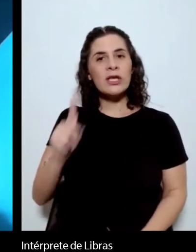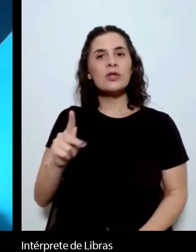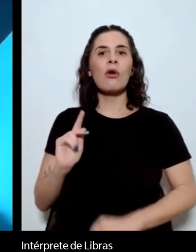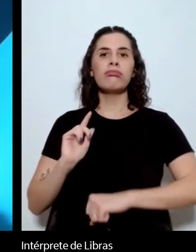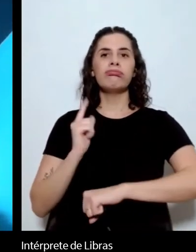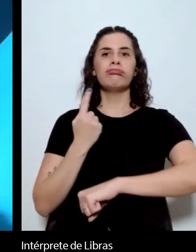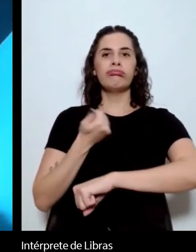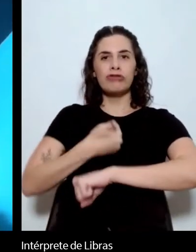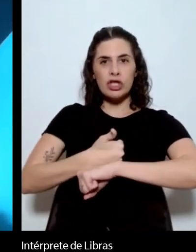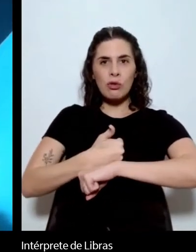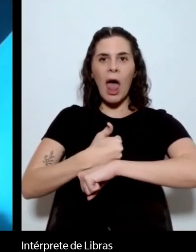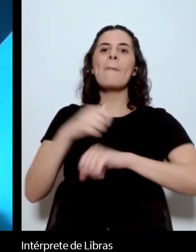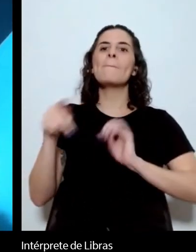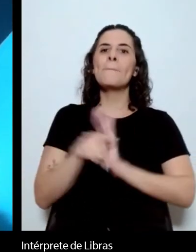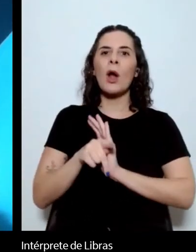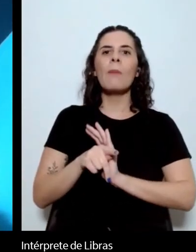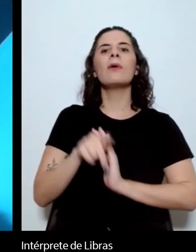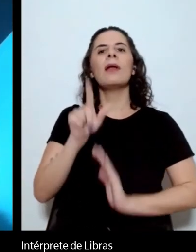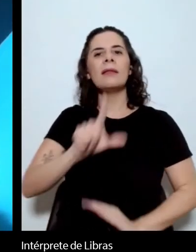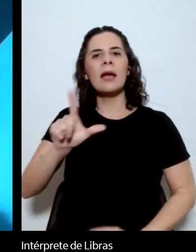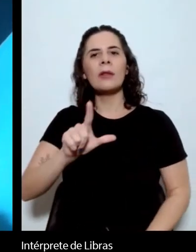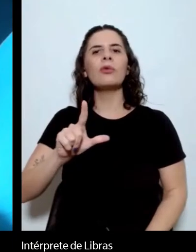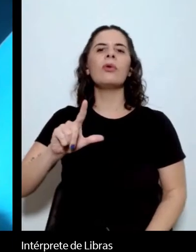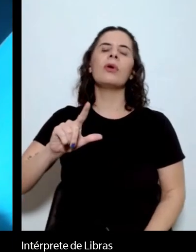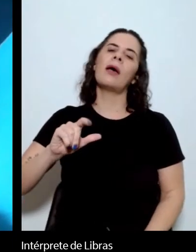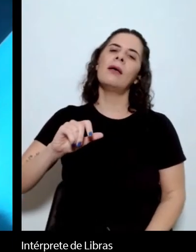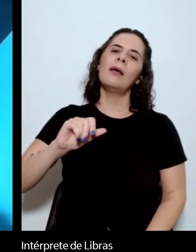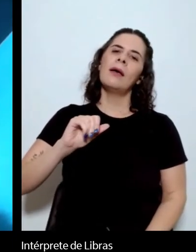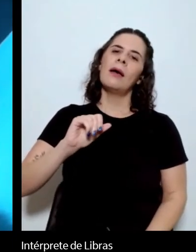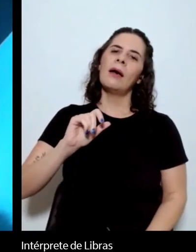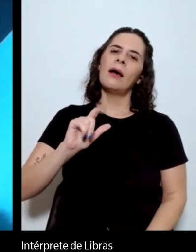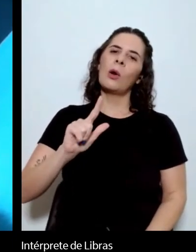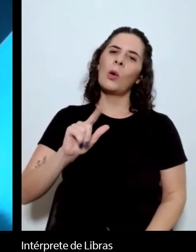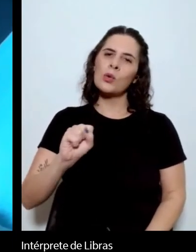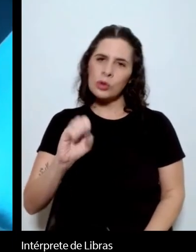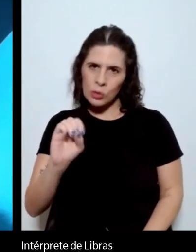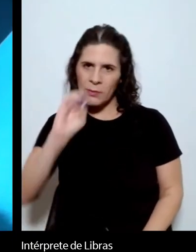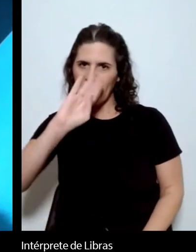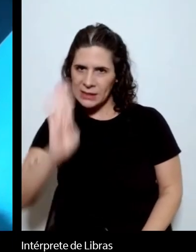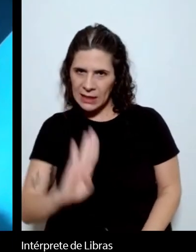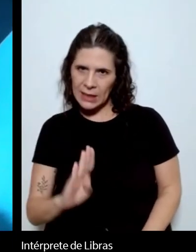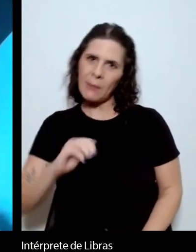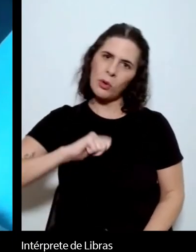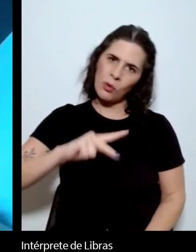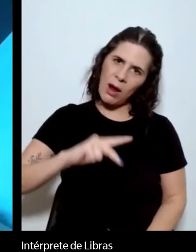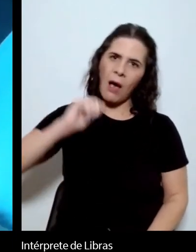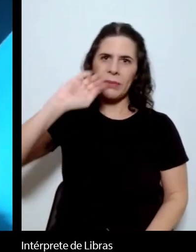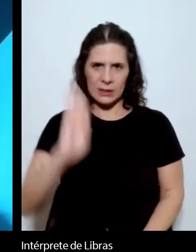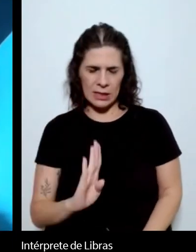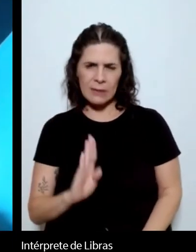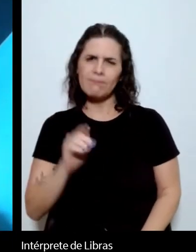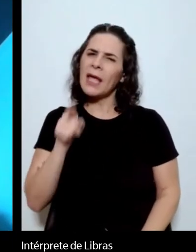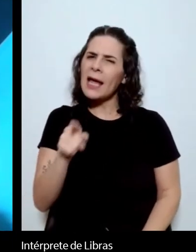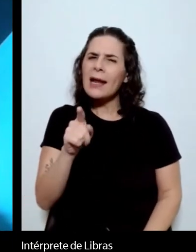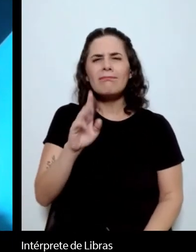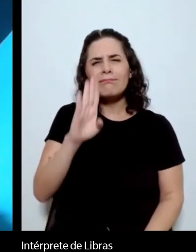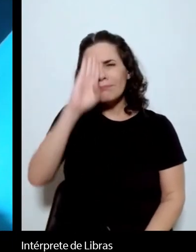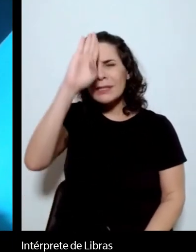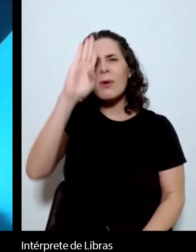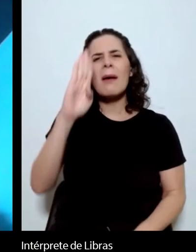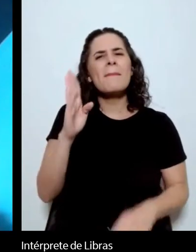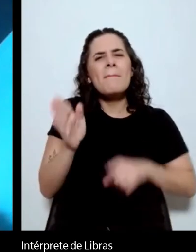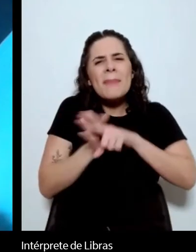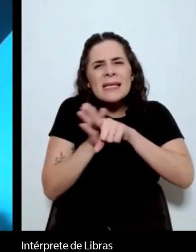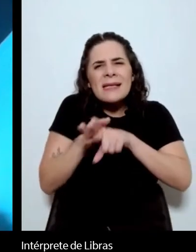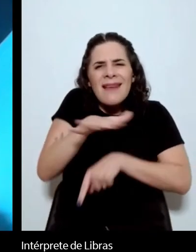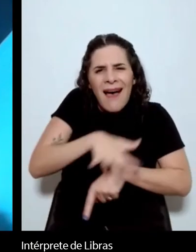Na verdade, o professor David Jackson é um dos mais importantes brasilianistas em atividade. E